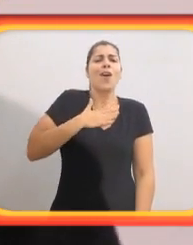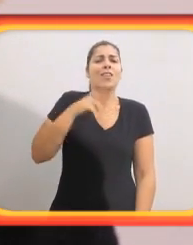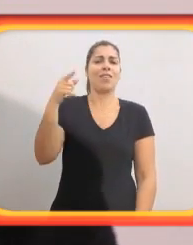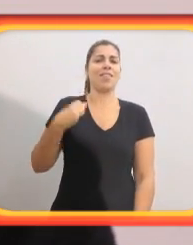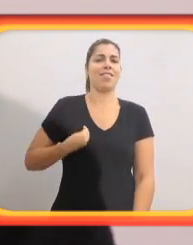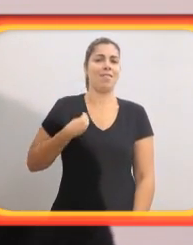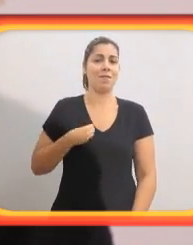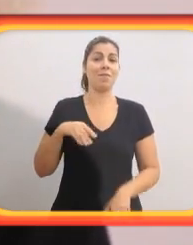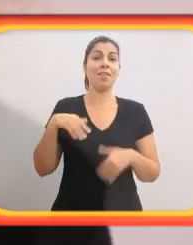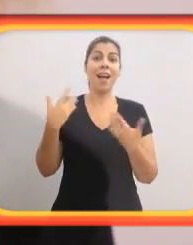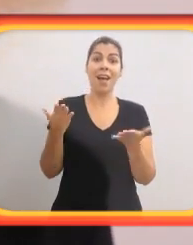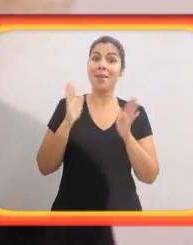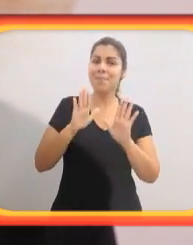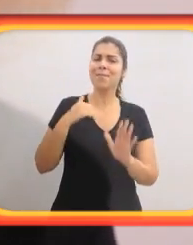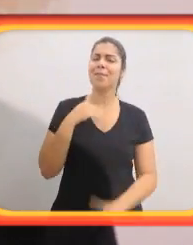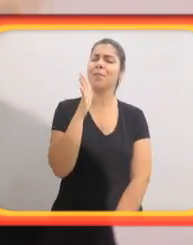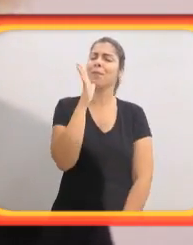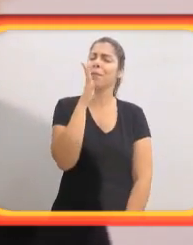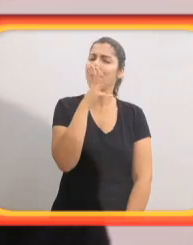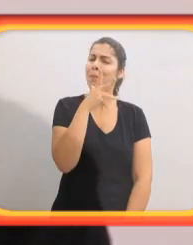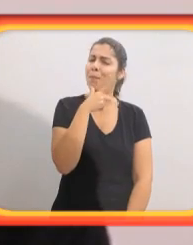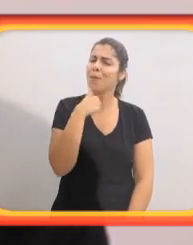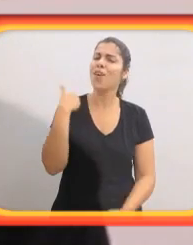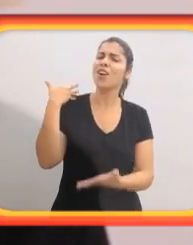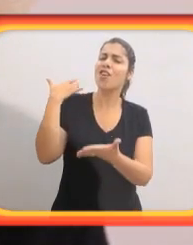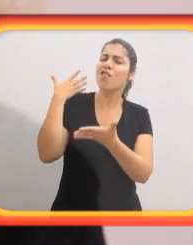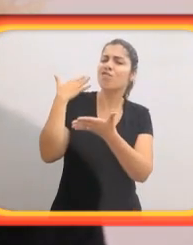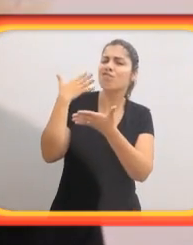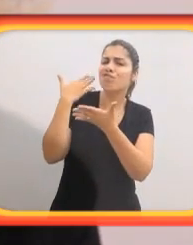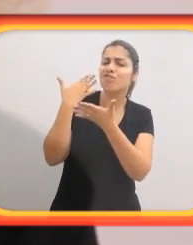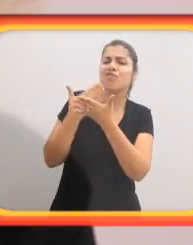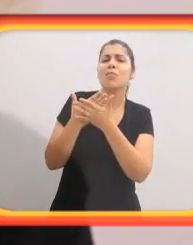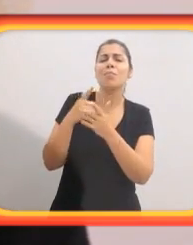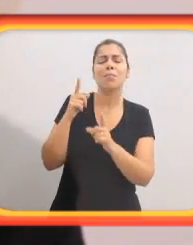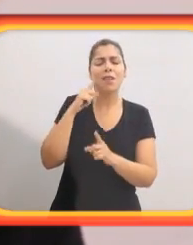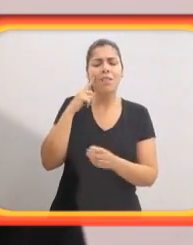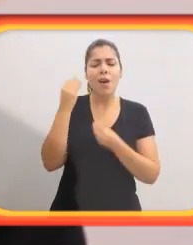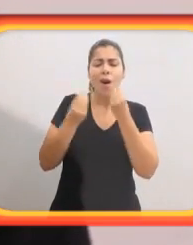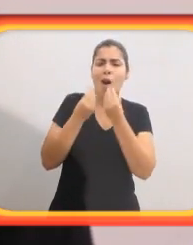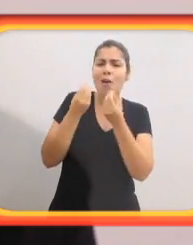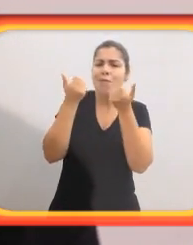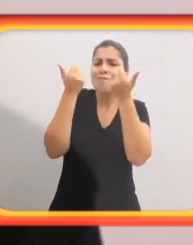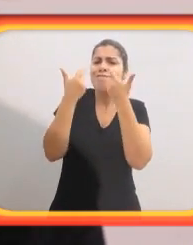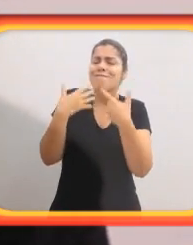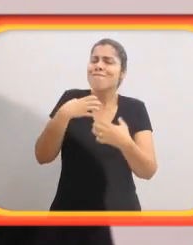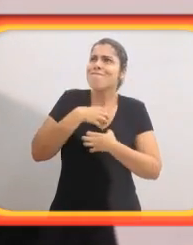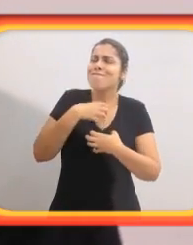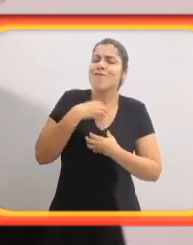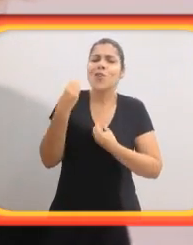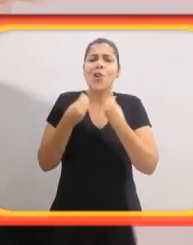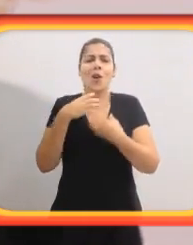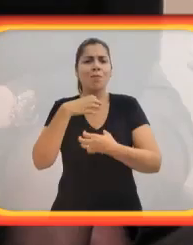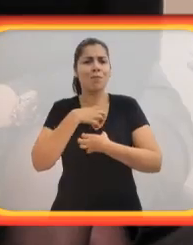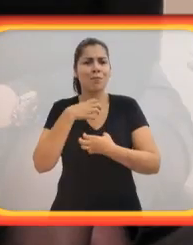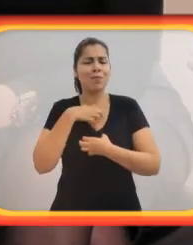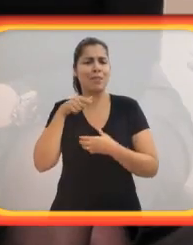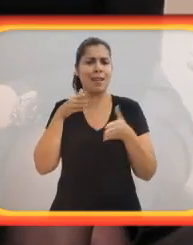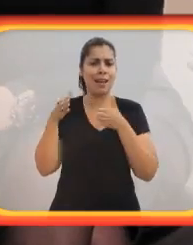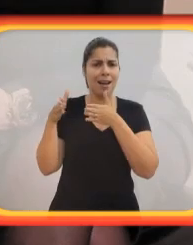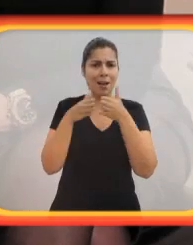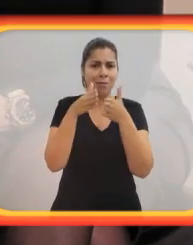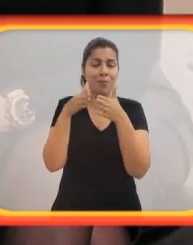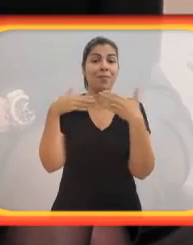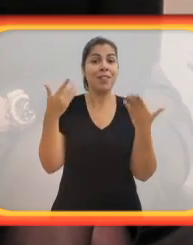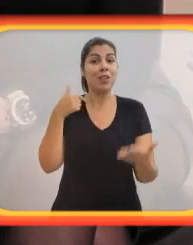adolescente, de ler livros de entrevistas de uma famosa jornalista italiana de nome